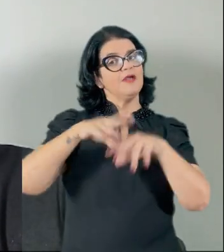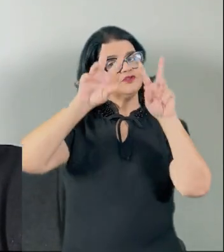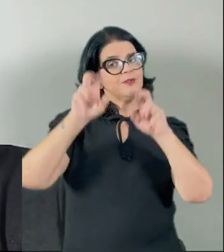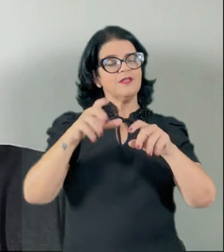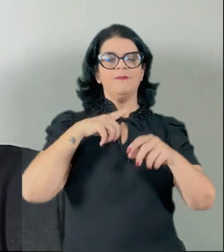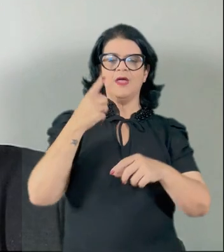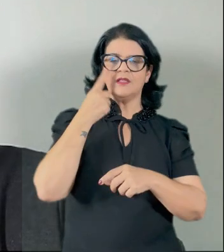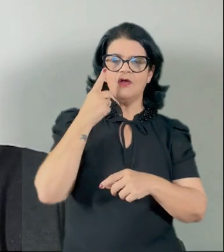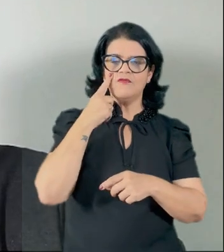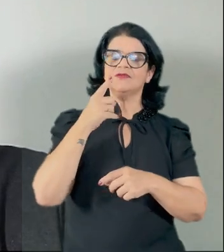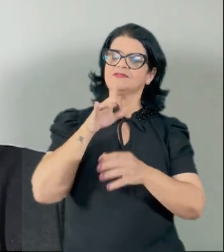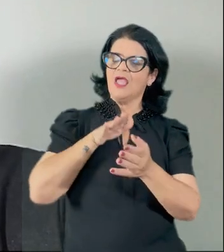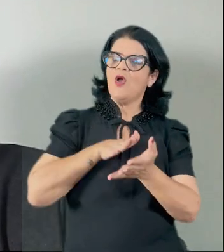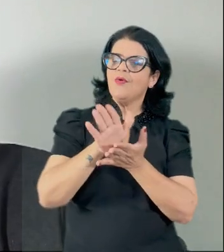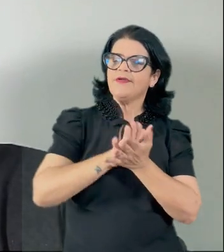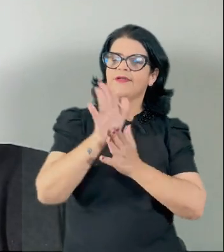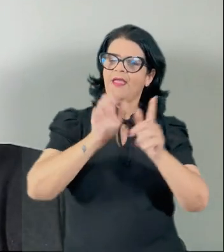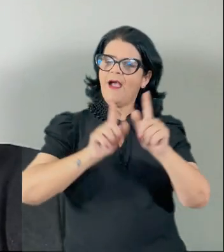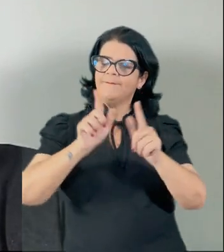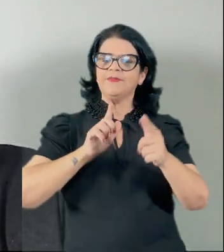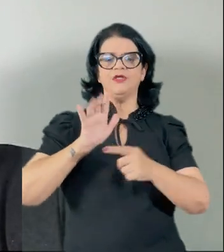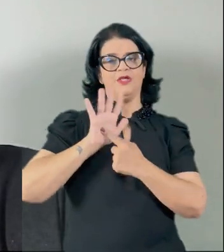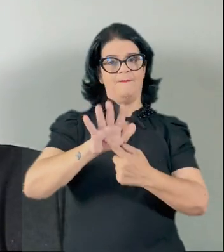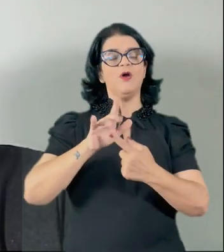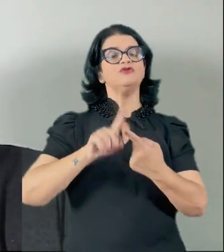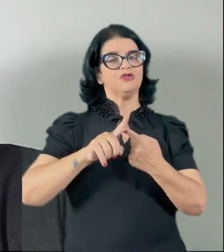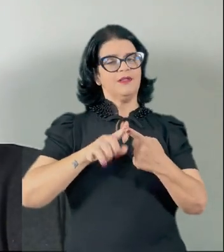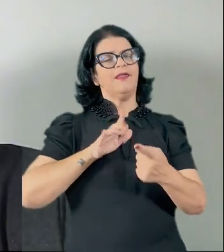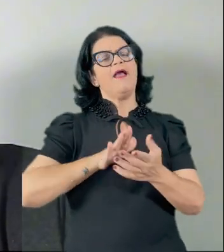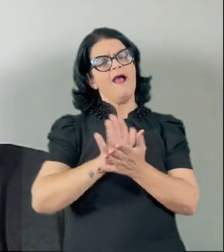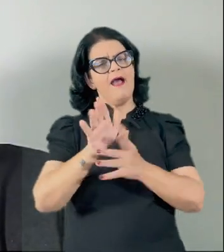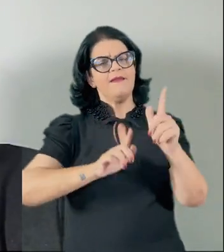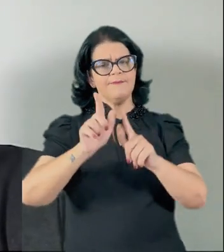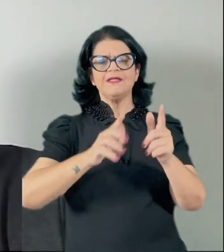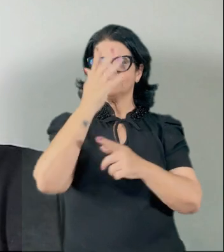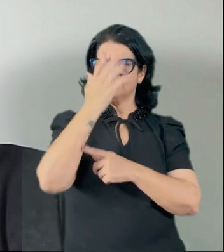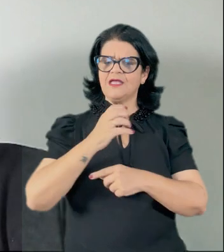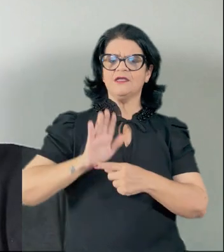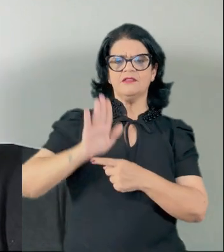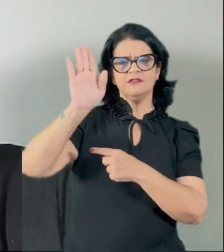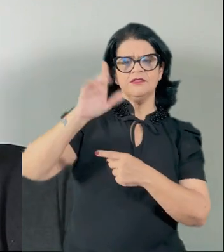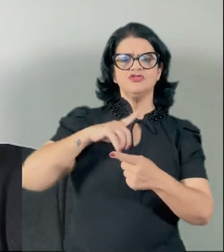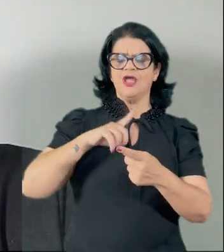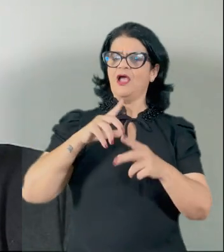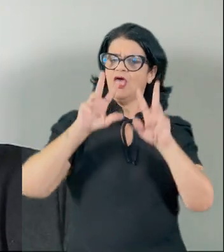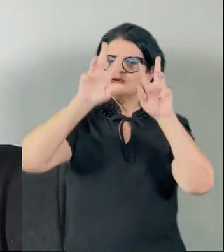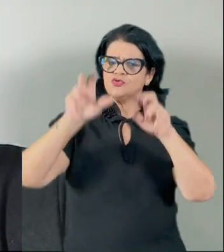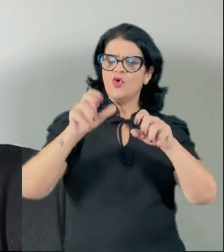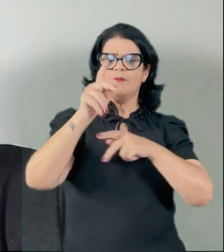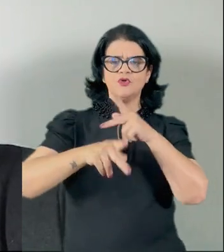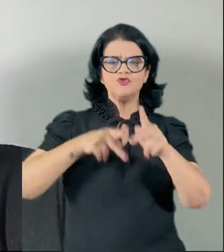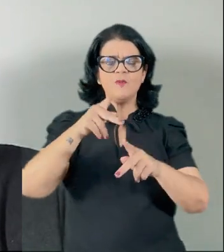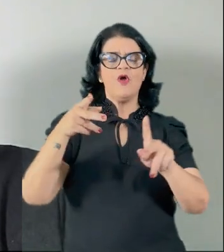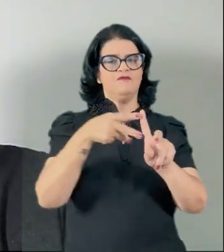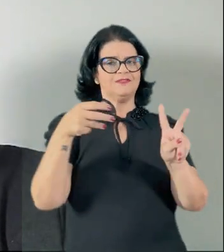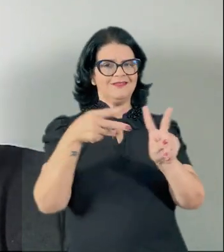procure se informar mais sobre essa temática. Fique de olho no que a mídia traz e o que a imprensa mais séria vem destacando sobre as lutas e